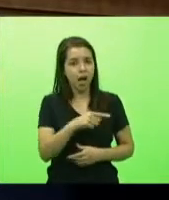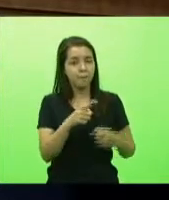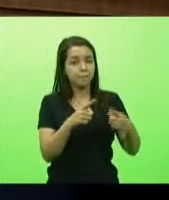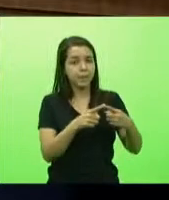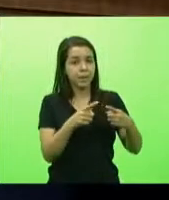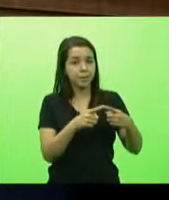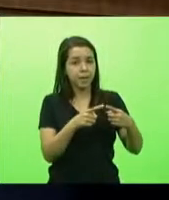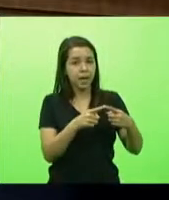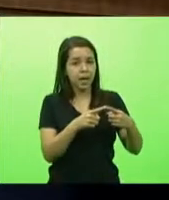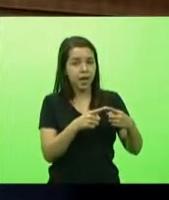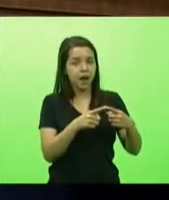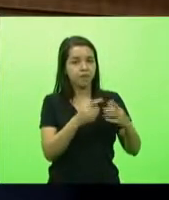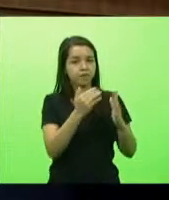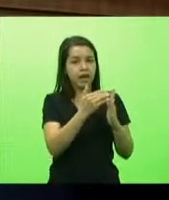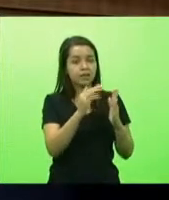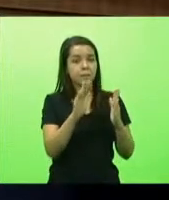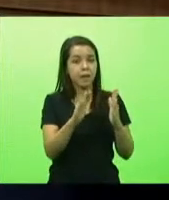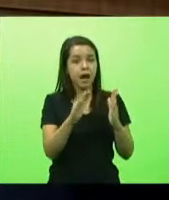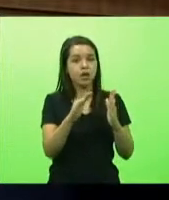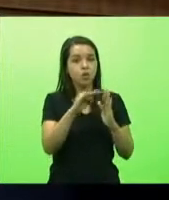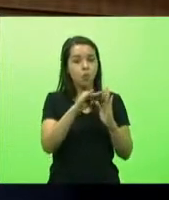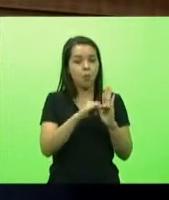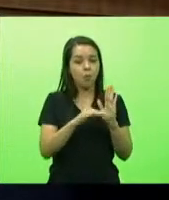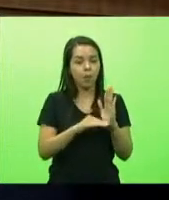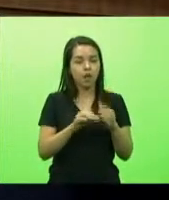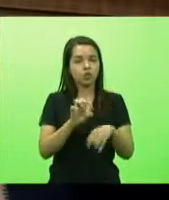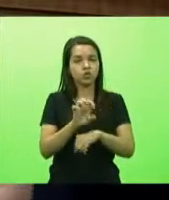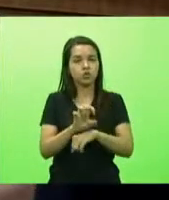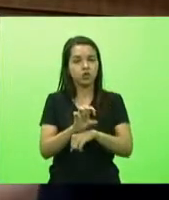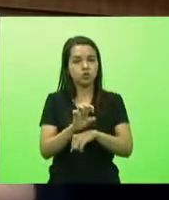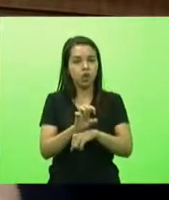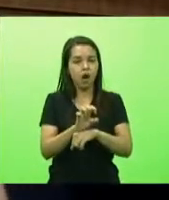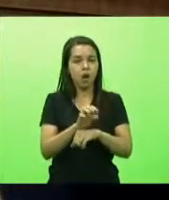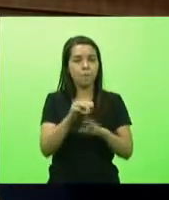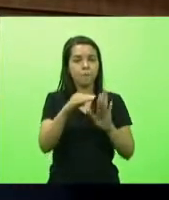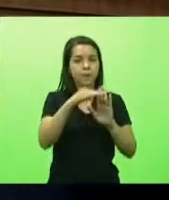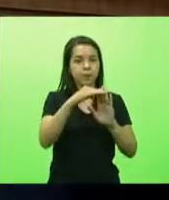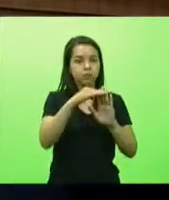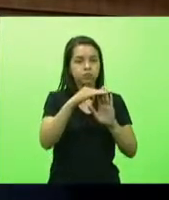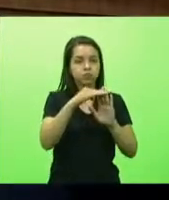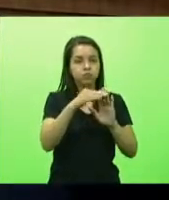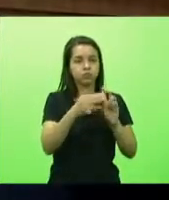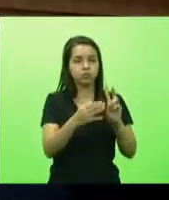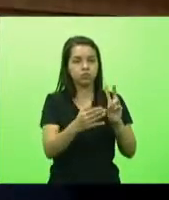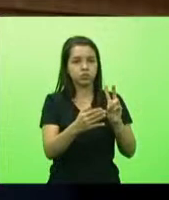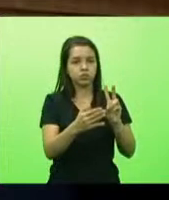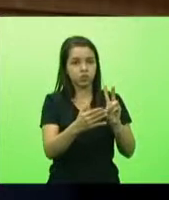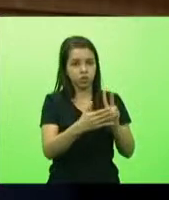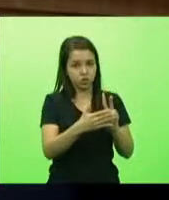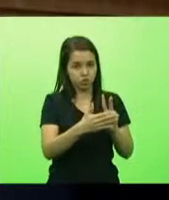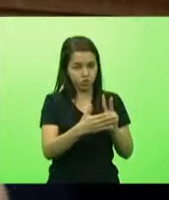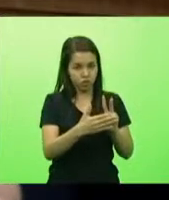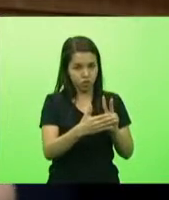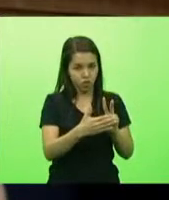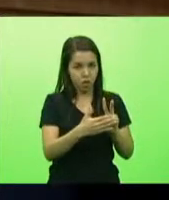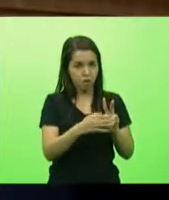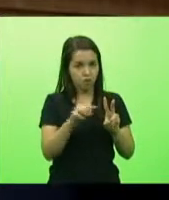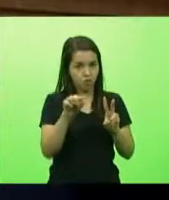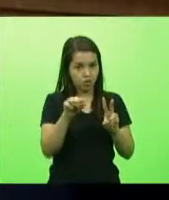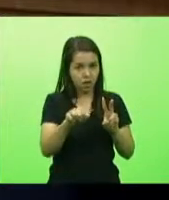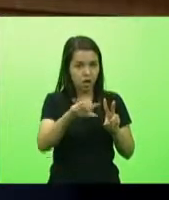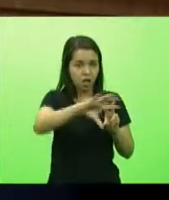apenas os indígenas o questionamento é por que não incluir os quilombolas já que nós temos várias